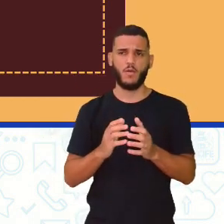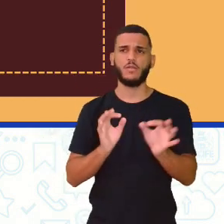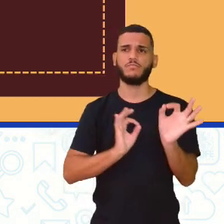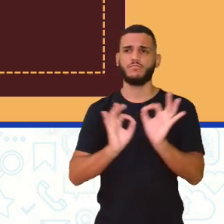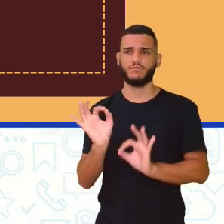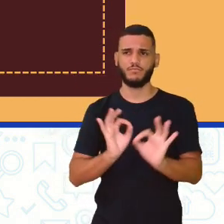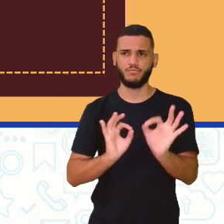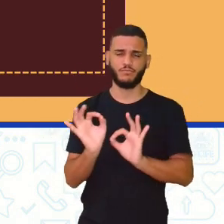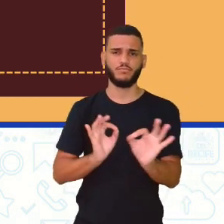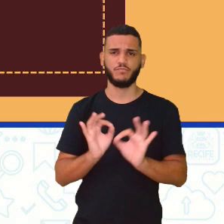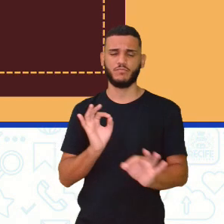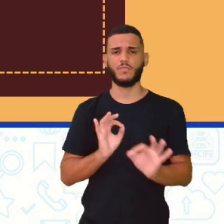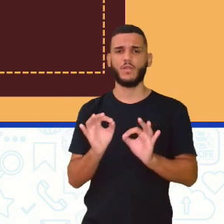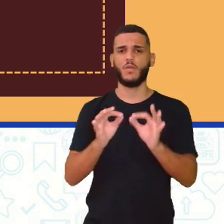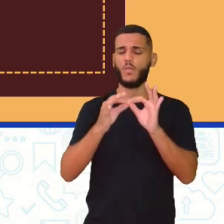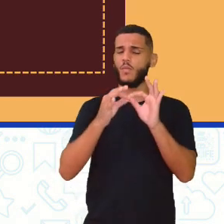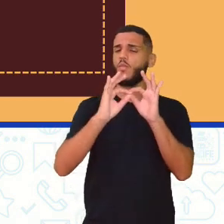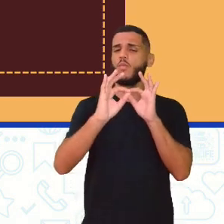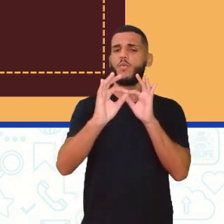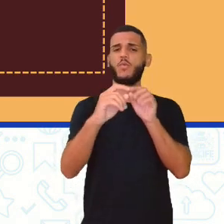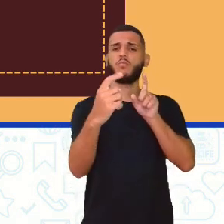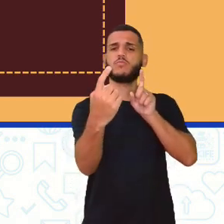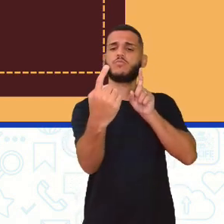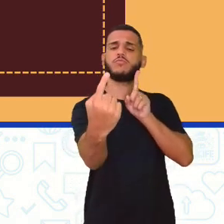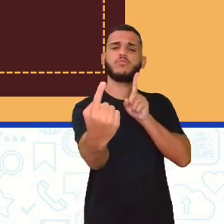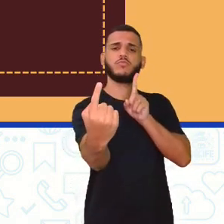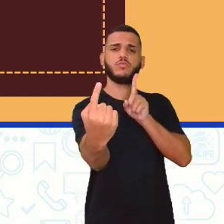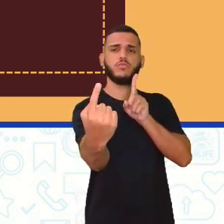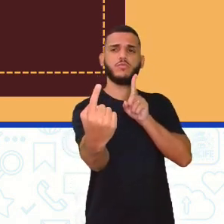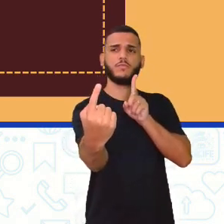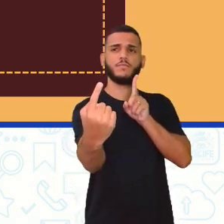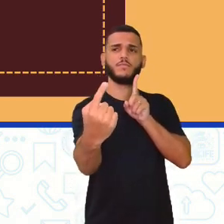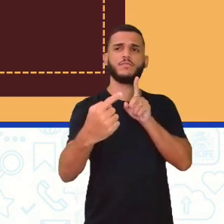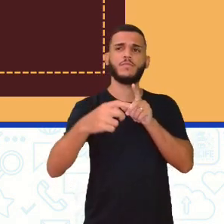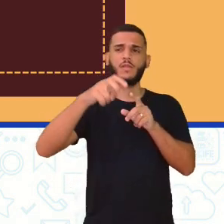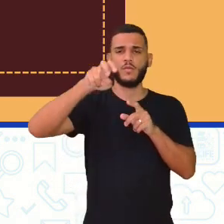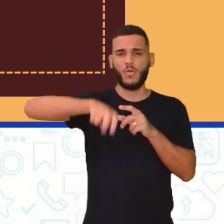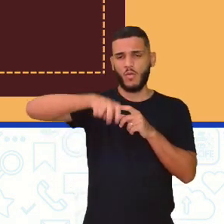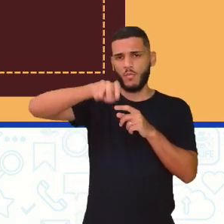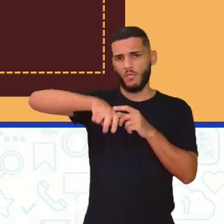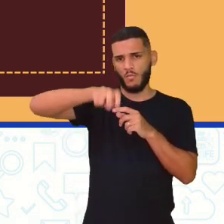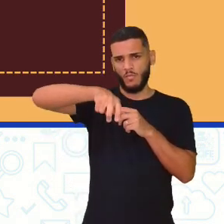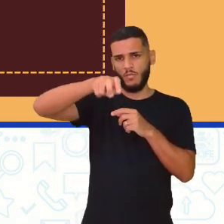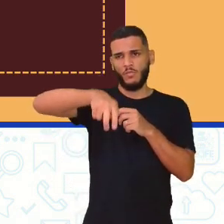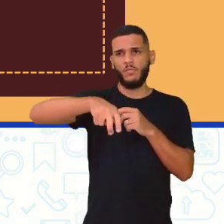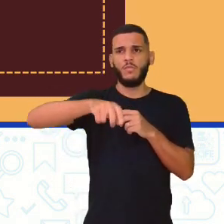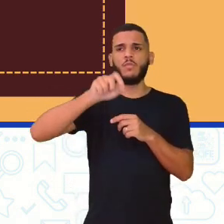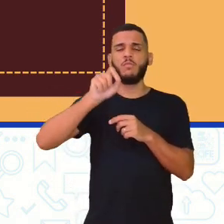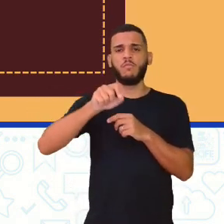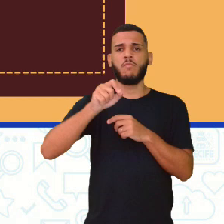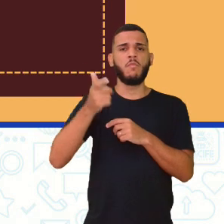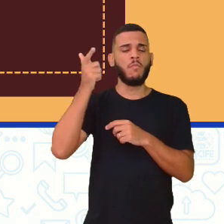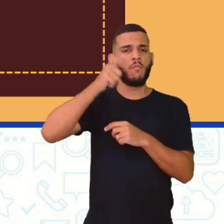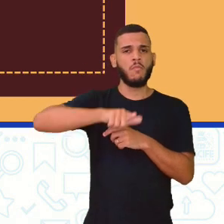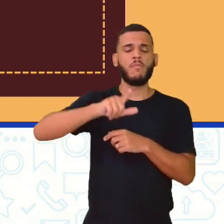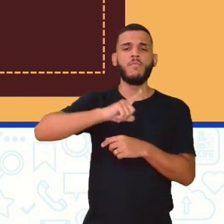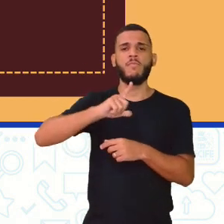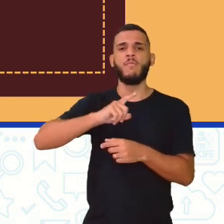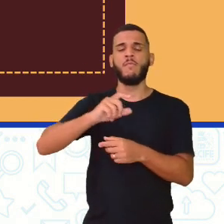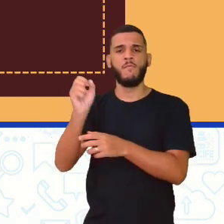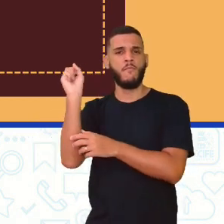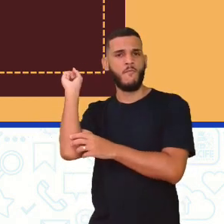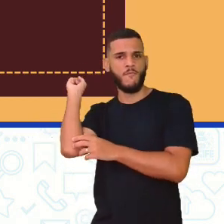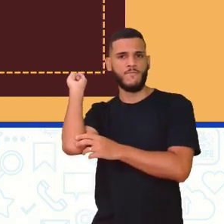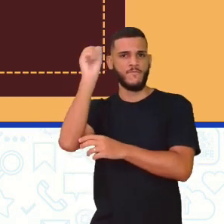preparar em uma distância, né? E aí, ele corre, ele vai correr para fazer esse lançamento aí